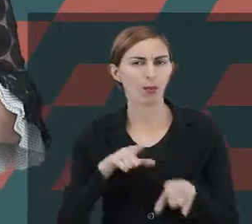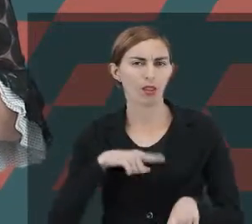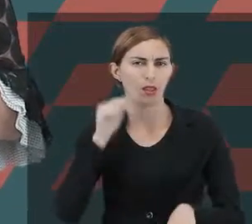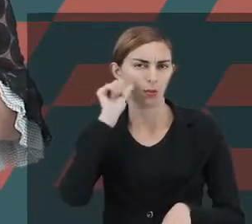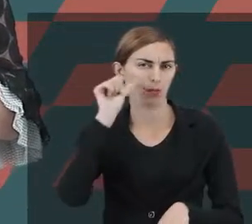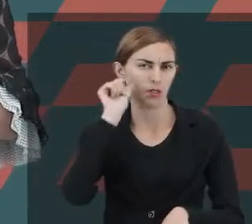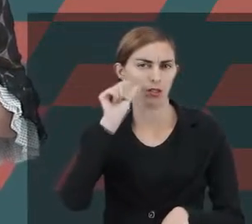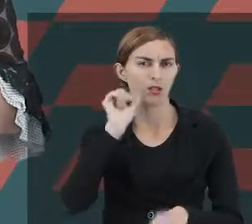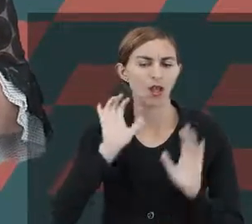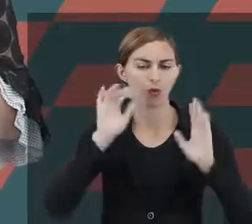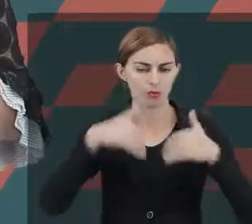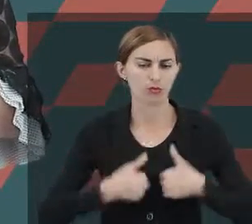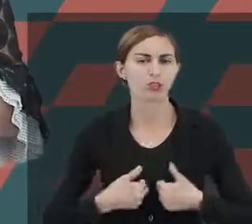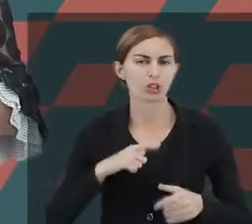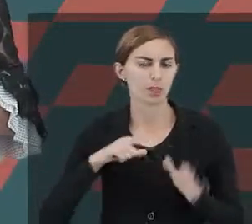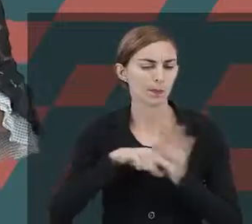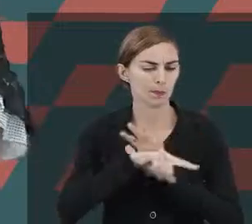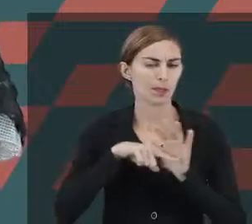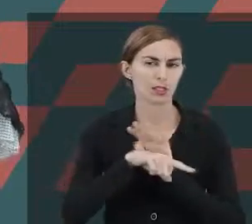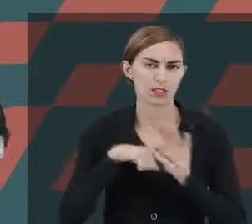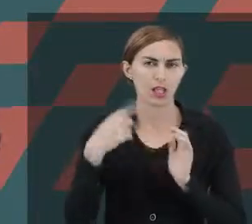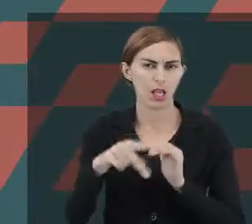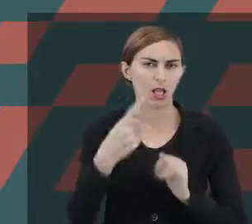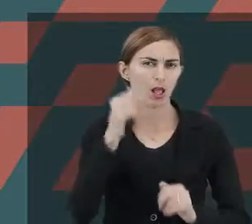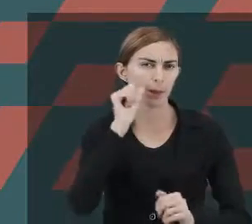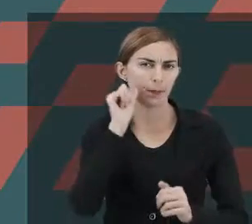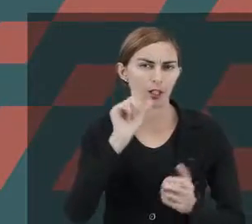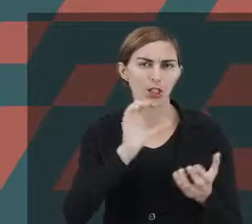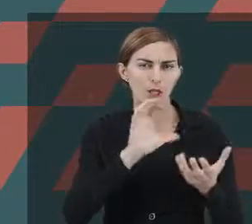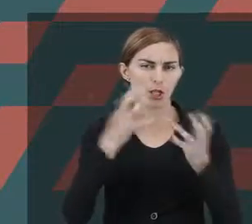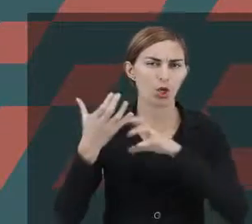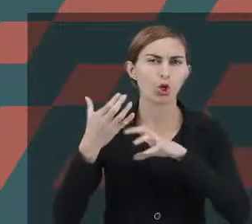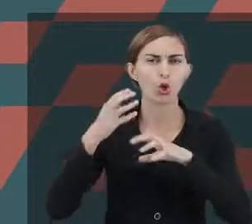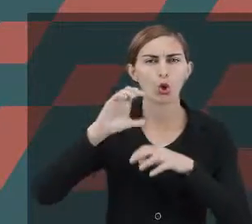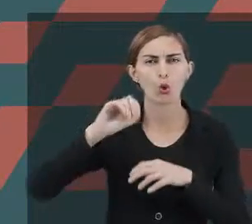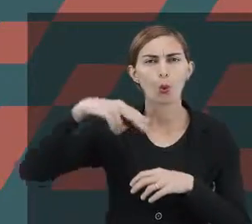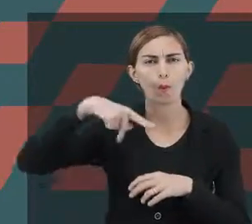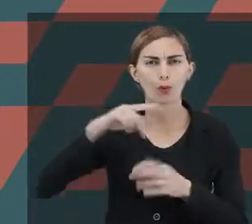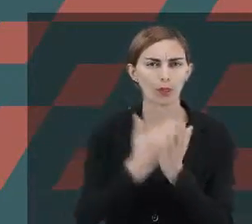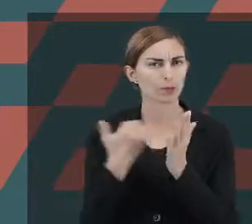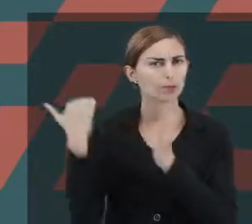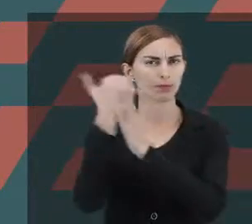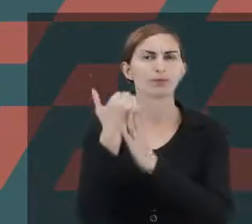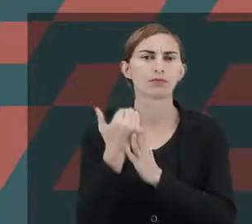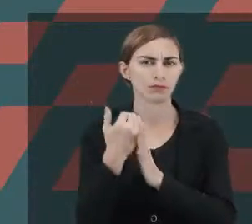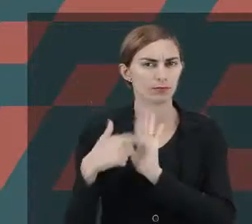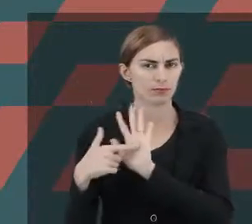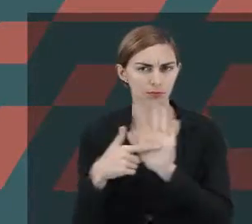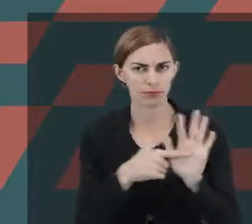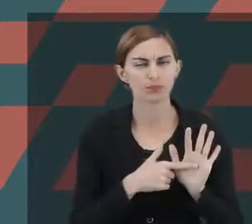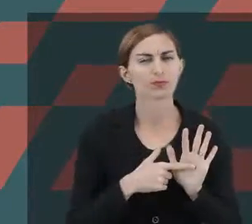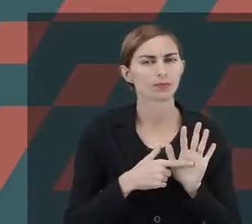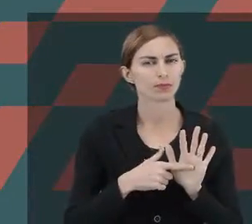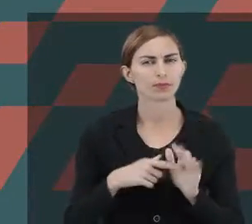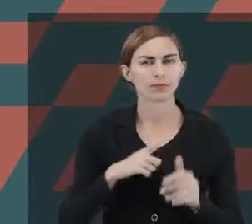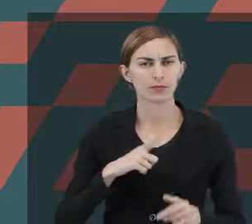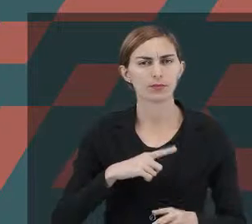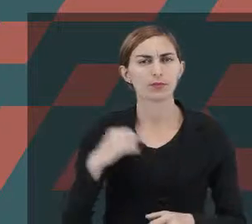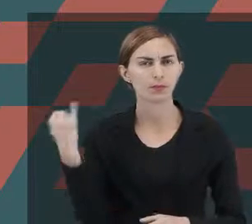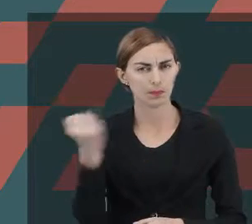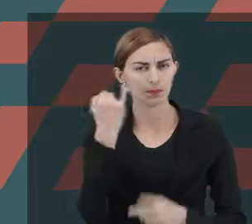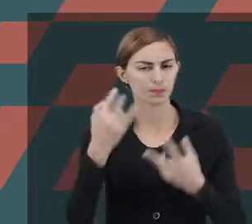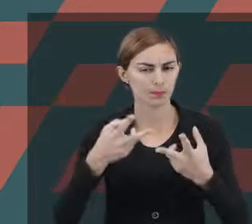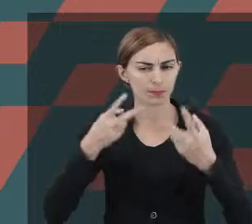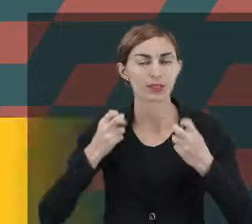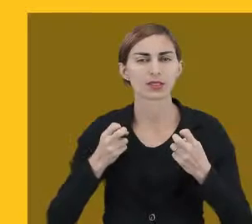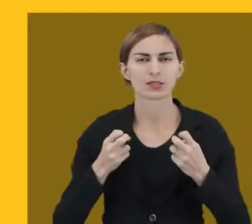meninas com autismo. Dizem as pesquisas que essas meninas, elas têm um comprometimento bem mais acentuado. Uma outra coisa que é importante também